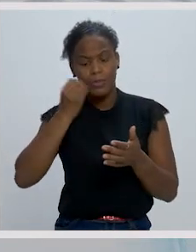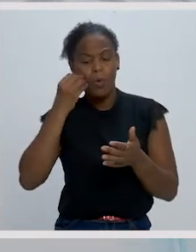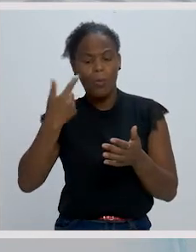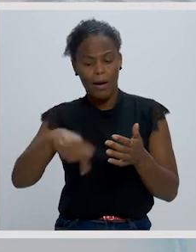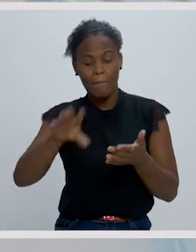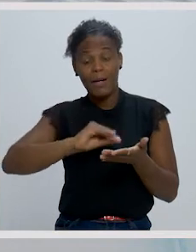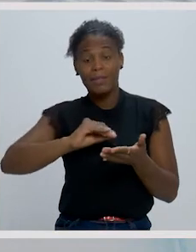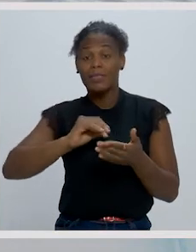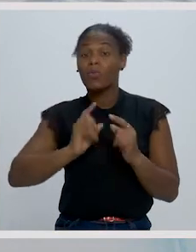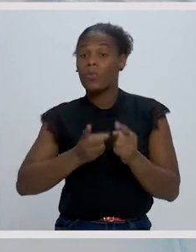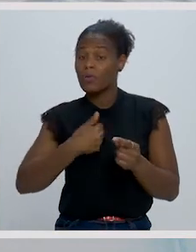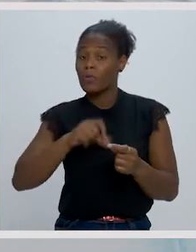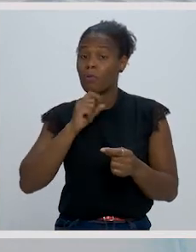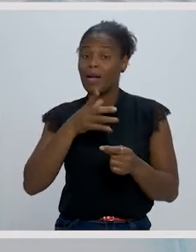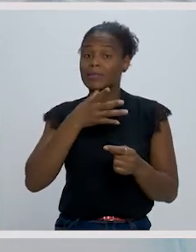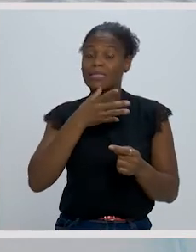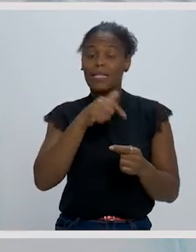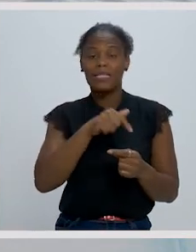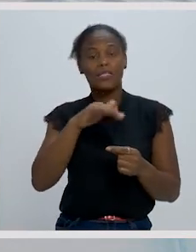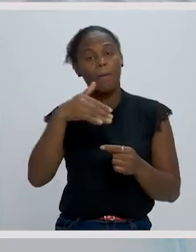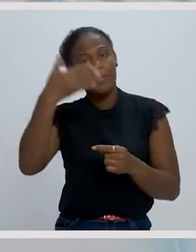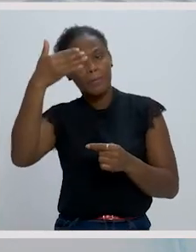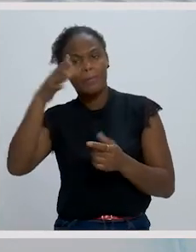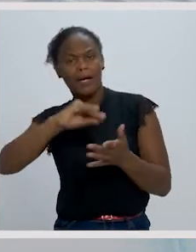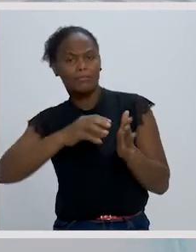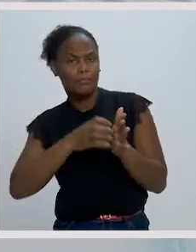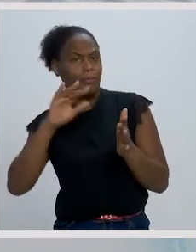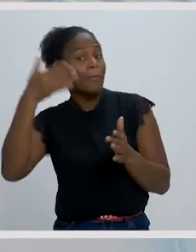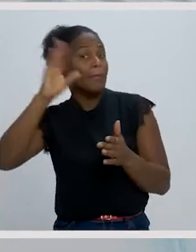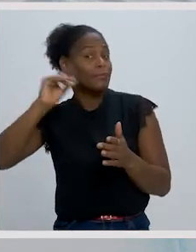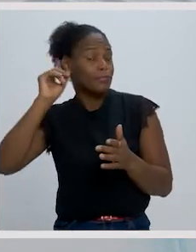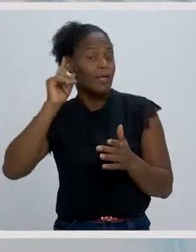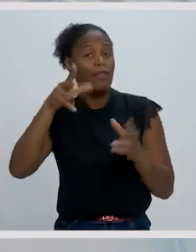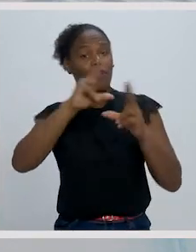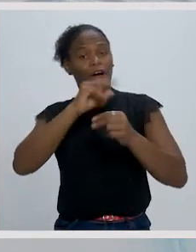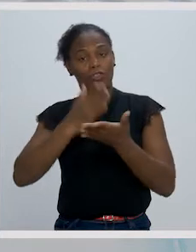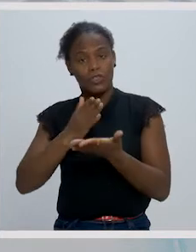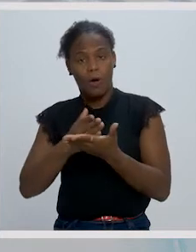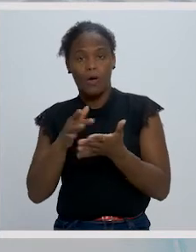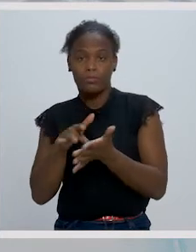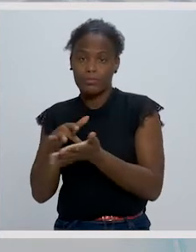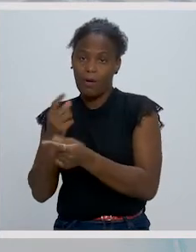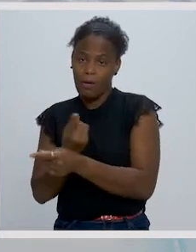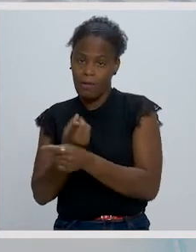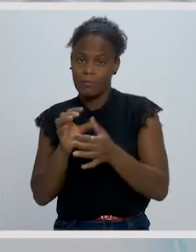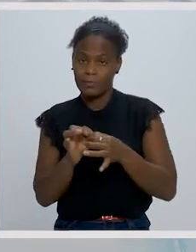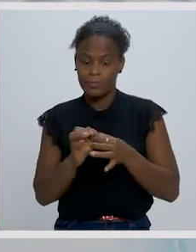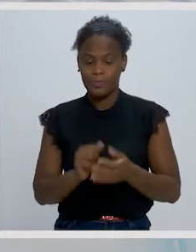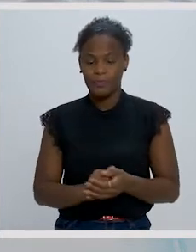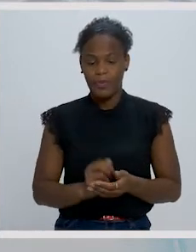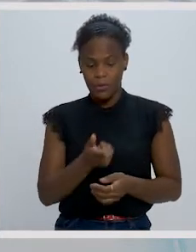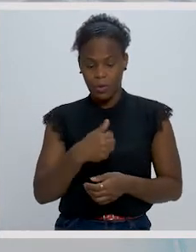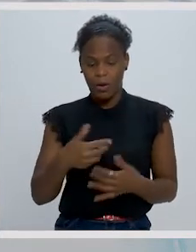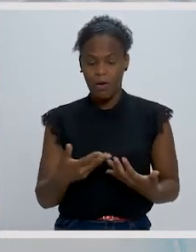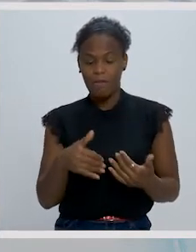poderíamos aqui referir, mas essas são as características mais marcantes dessa nova escola literária. Vamos agora